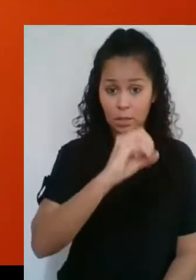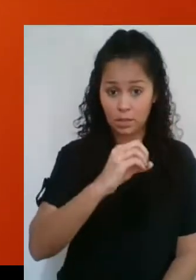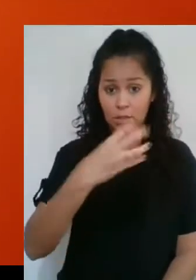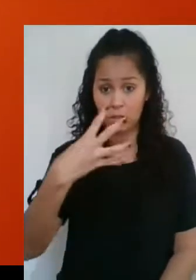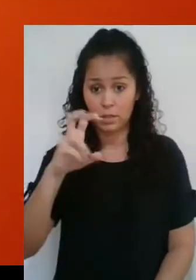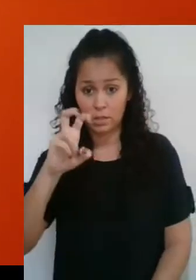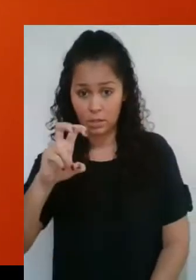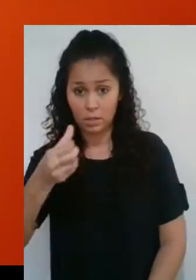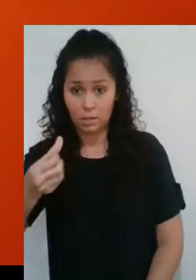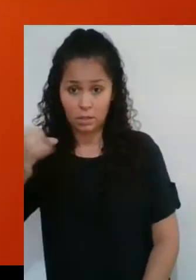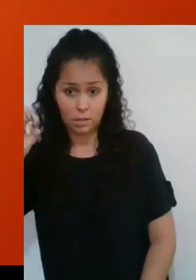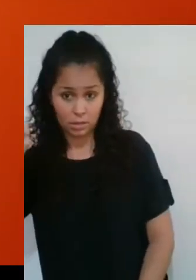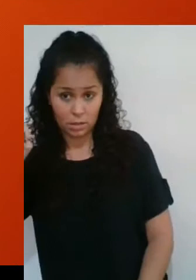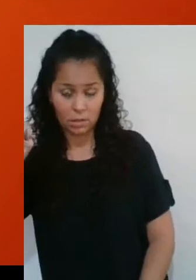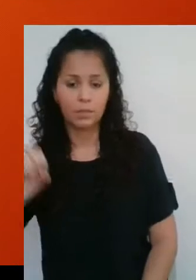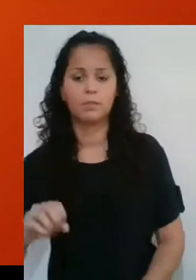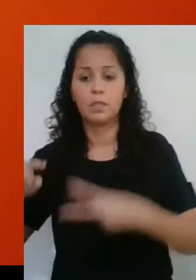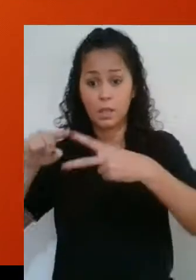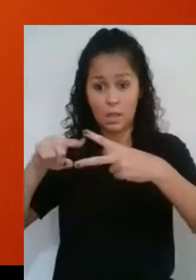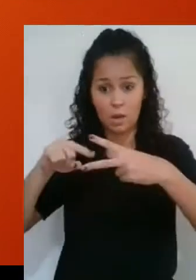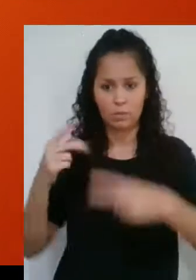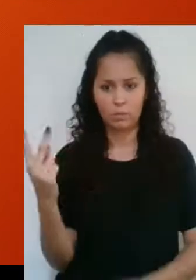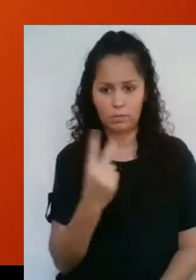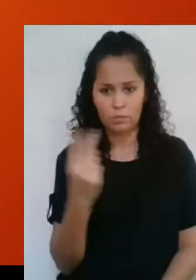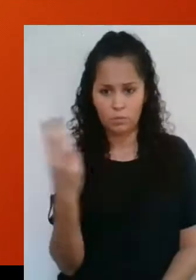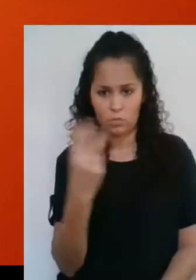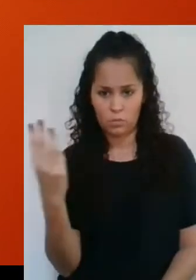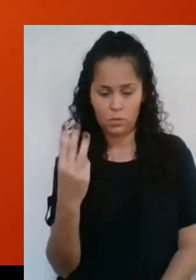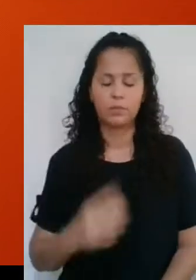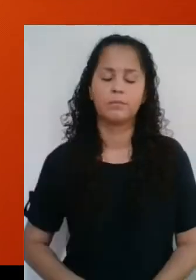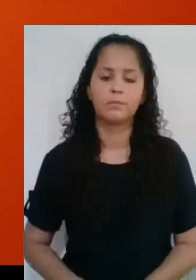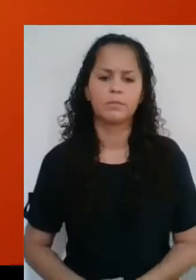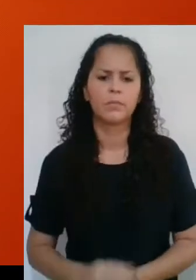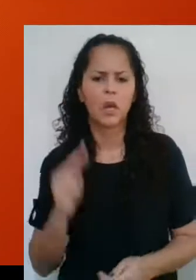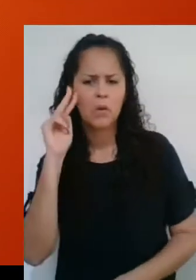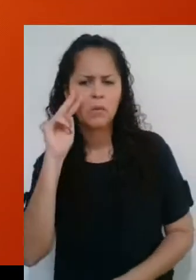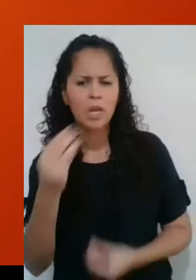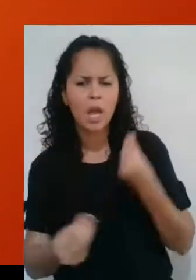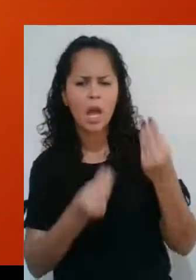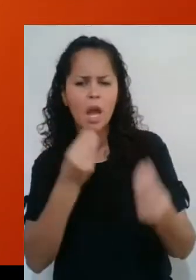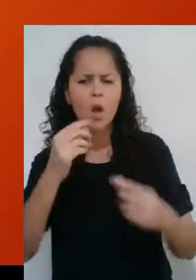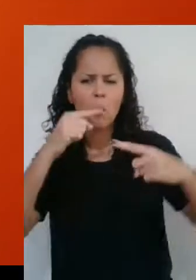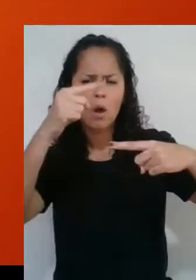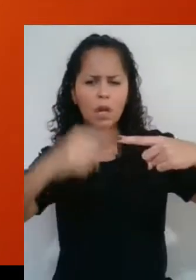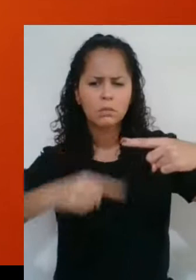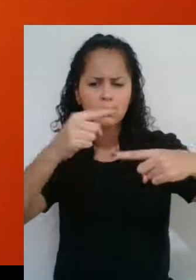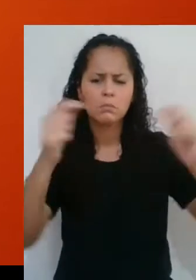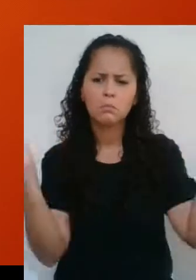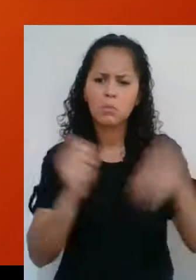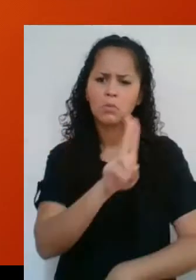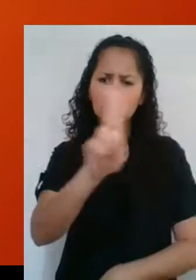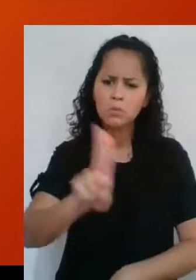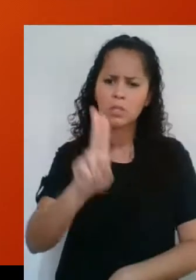São eles 30 graus, 45 graus e 60 graus. Vamos agora ver como essas razões